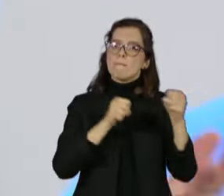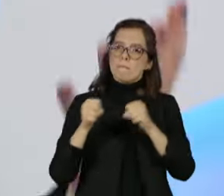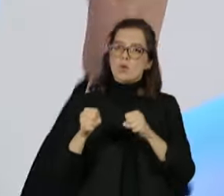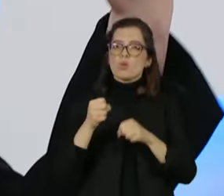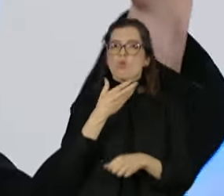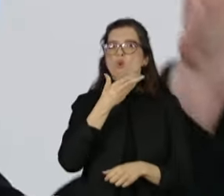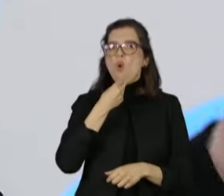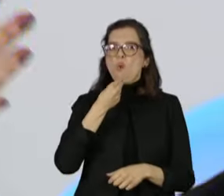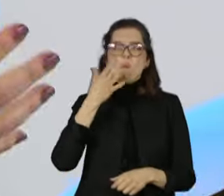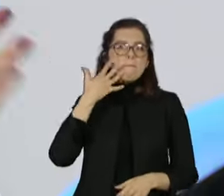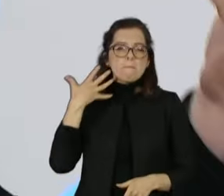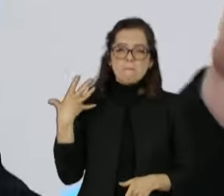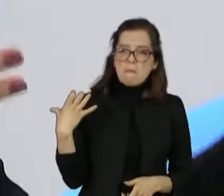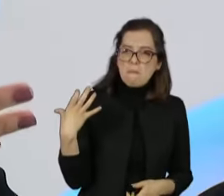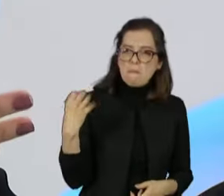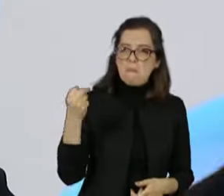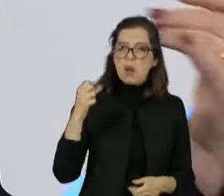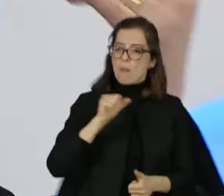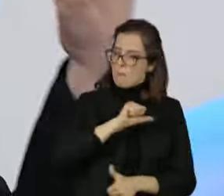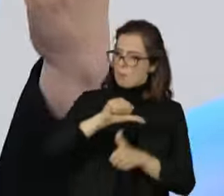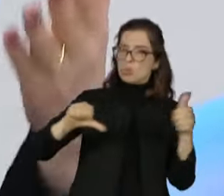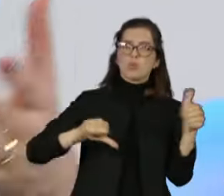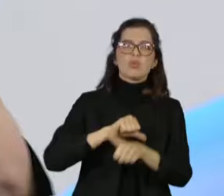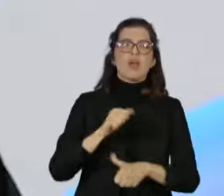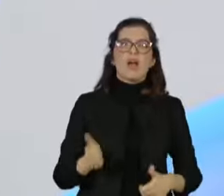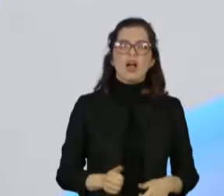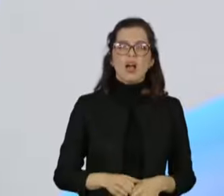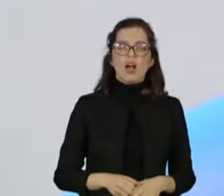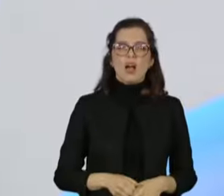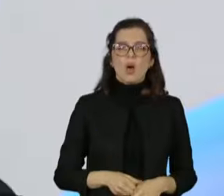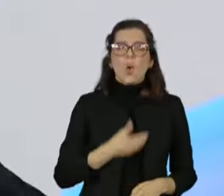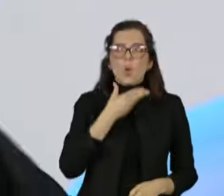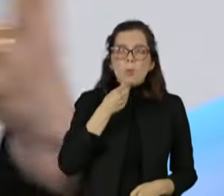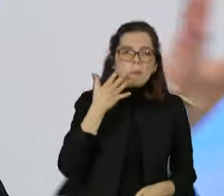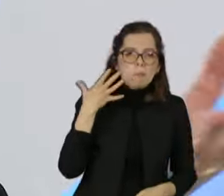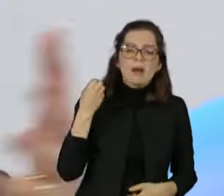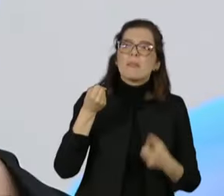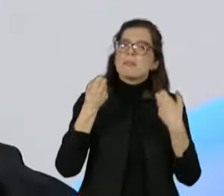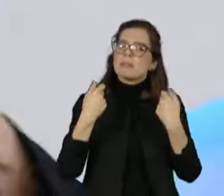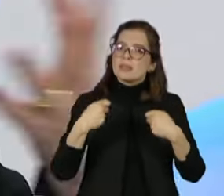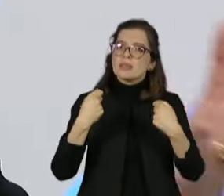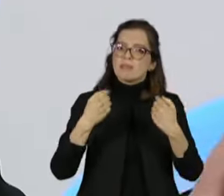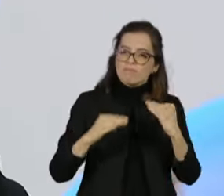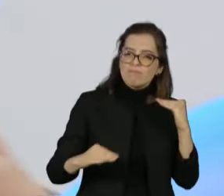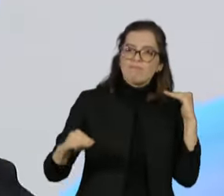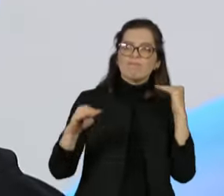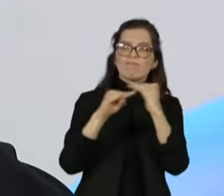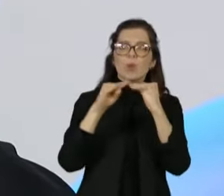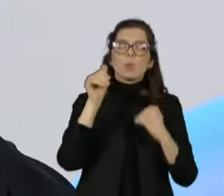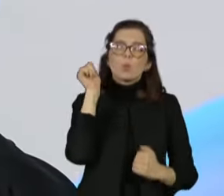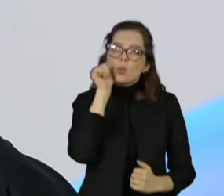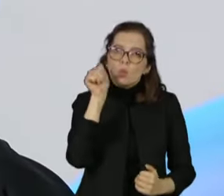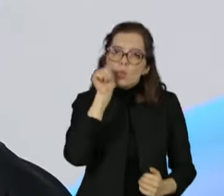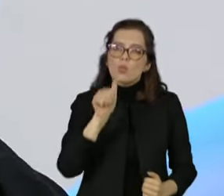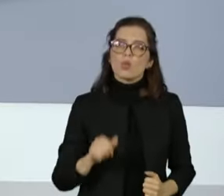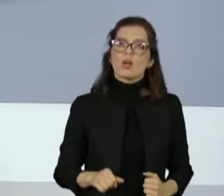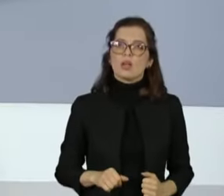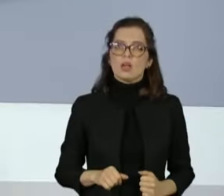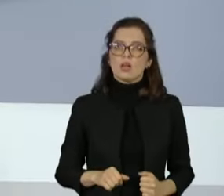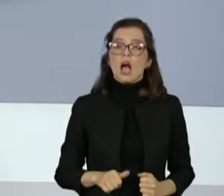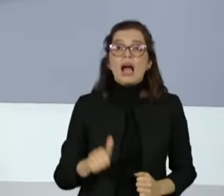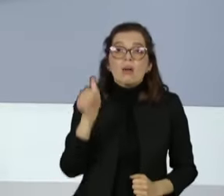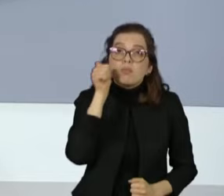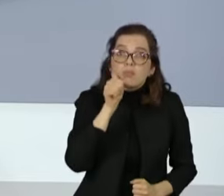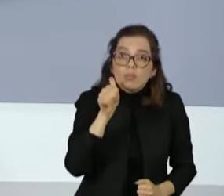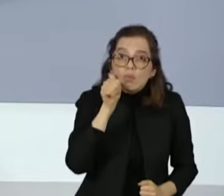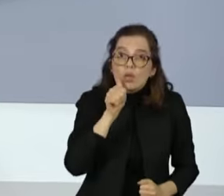precisa mudar. Os homens brancos precisam estar ao lado das mulheres, de todas as cores, os homens também, de todas as orientações